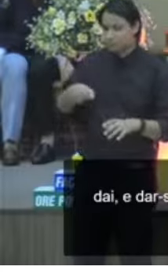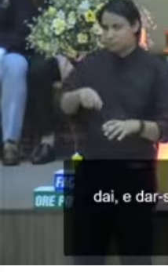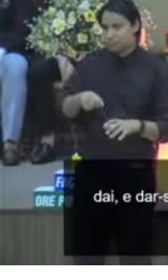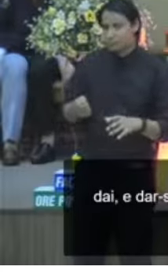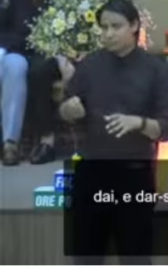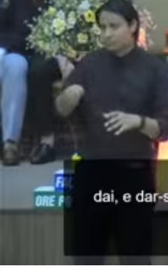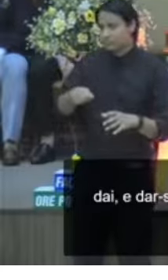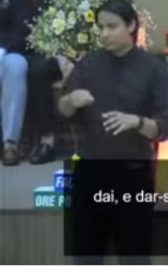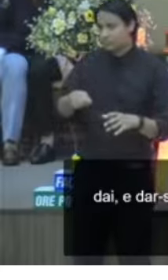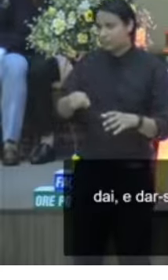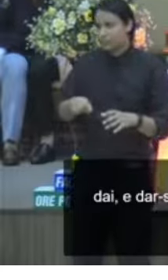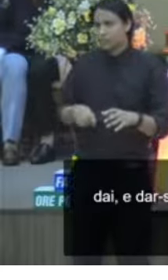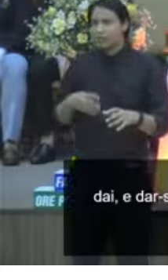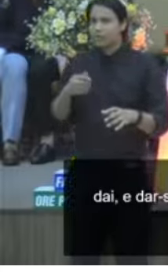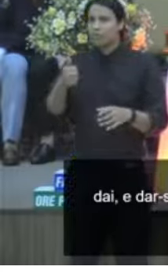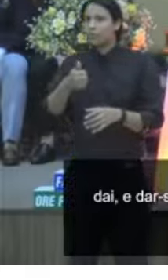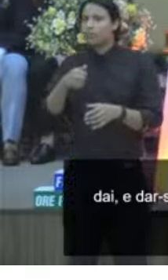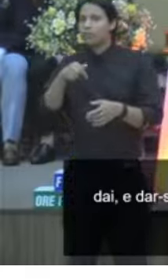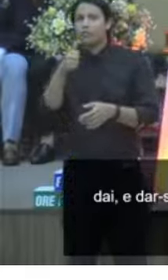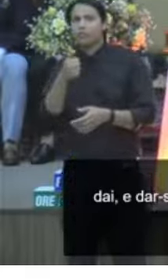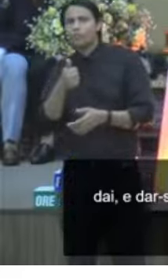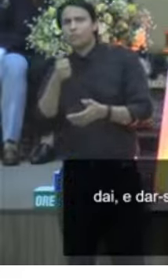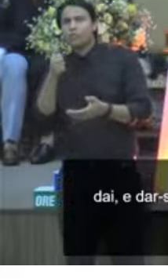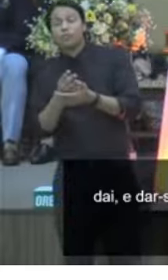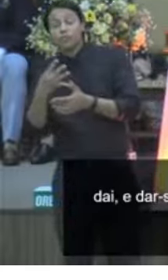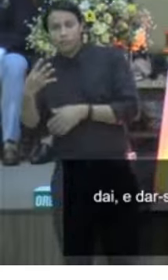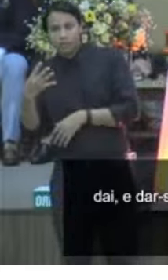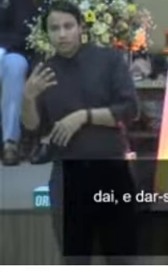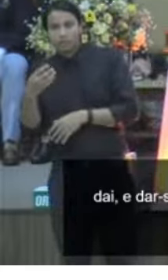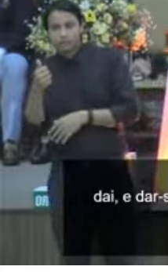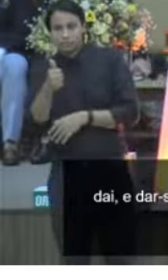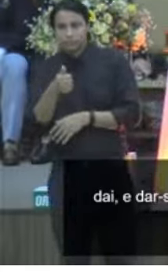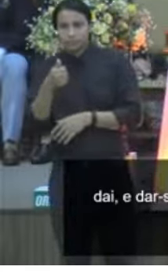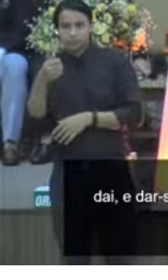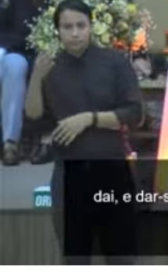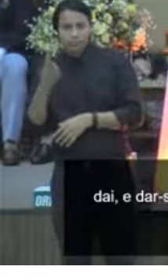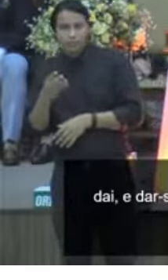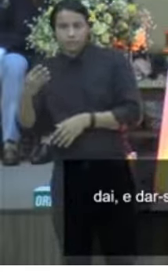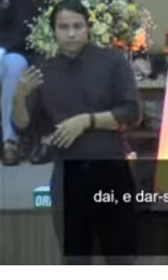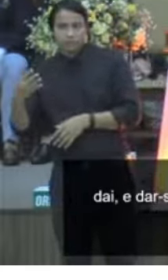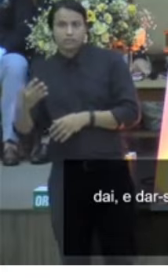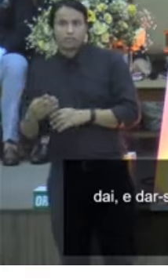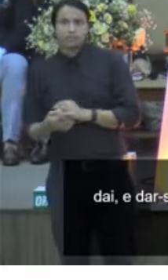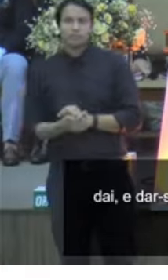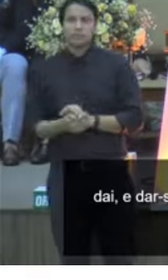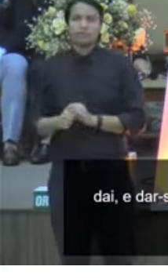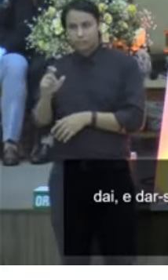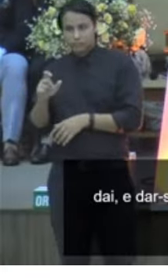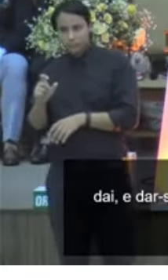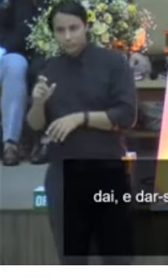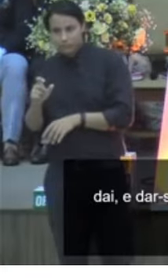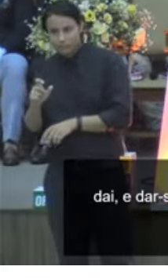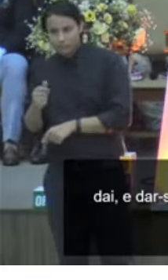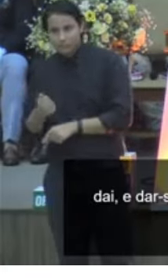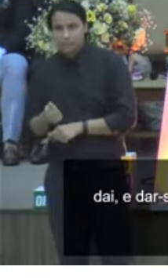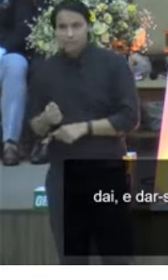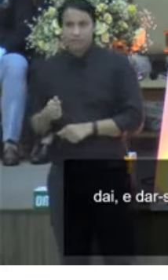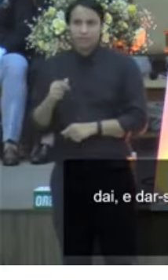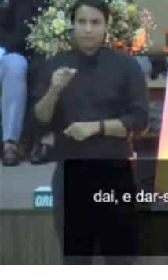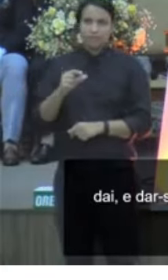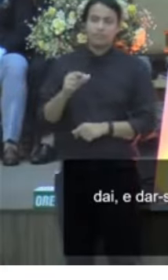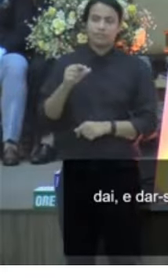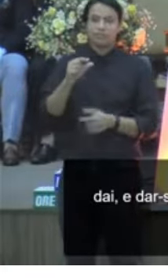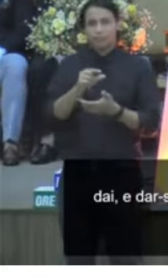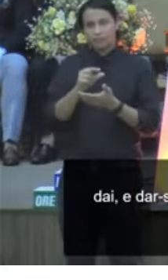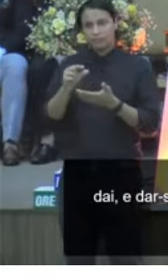Antigamente a gente dizia assim, me bota uma quarta de café, não era assim? Me dá aqui uma metade da manteiga, não era assim? Aí quando é um bom freguês,